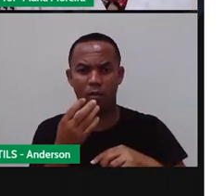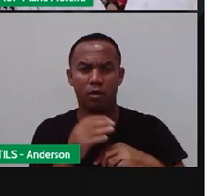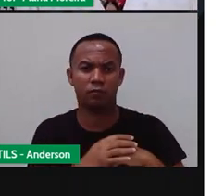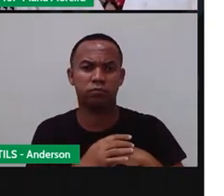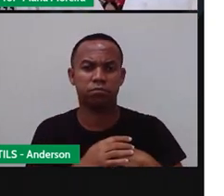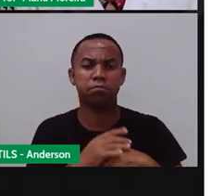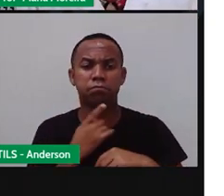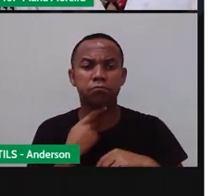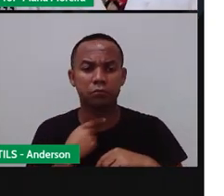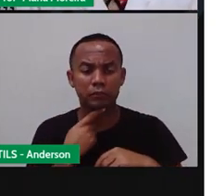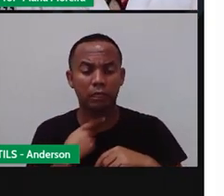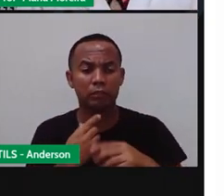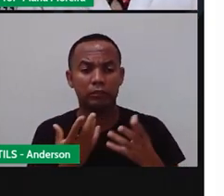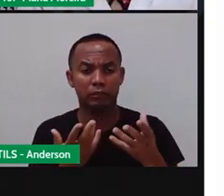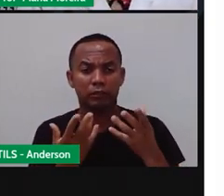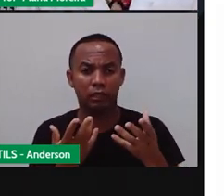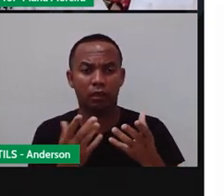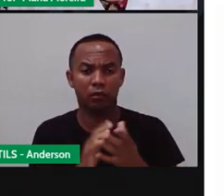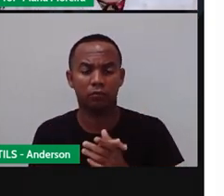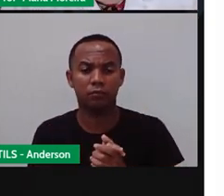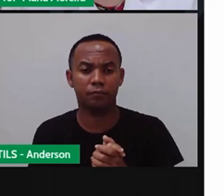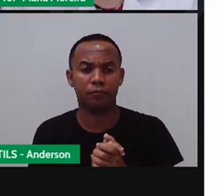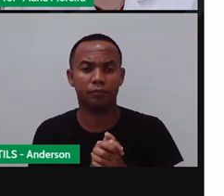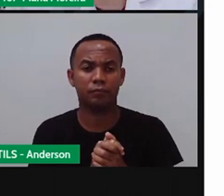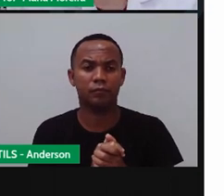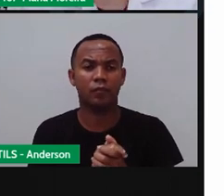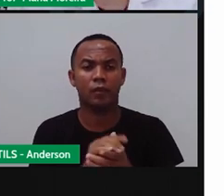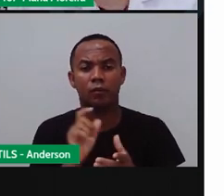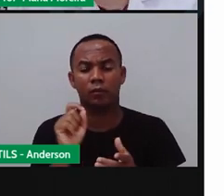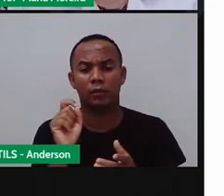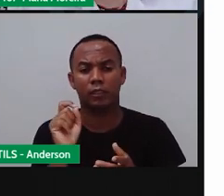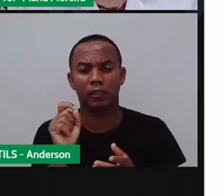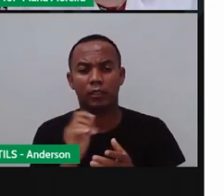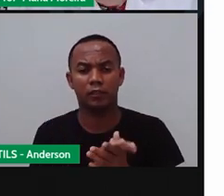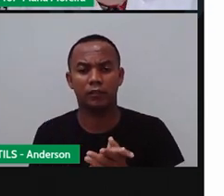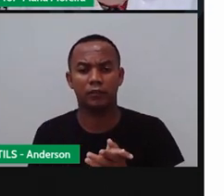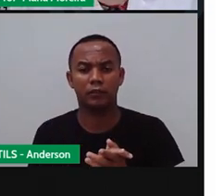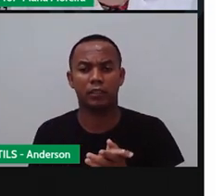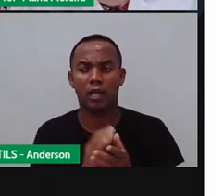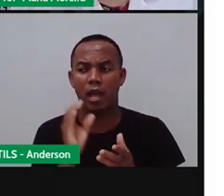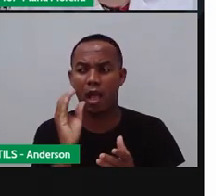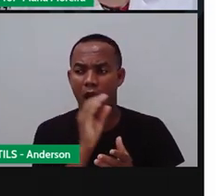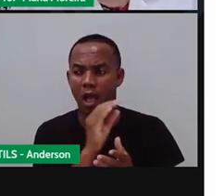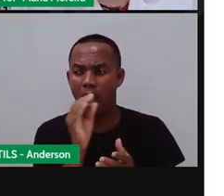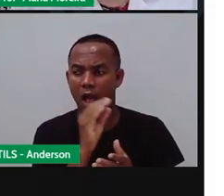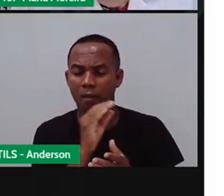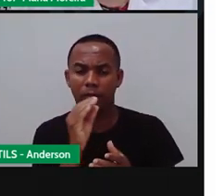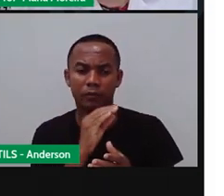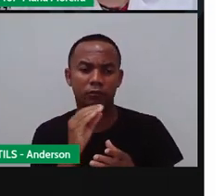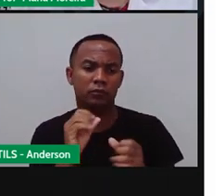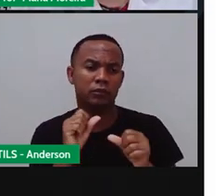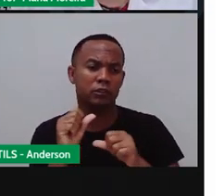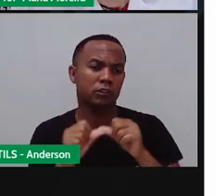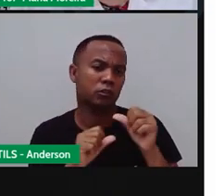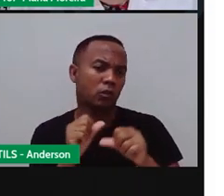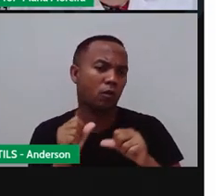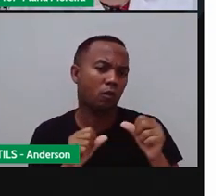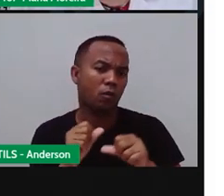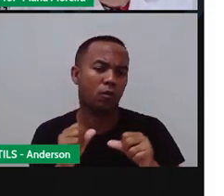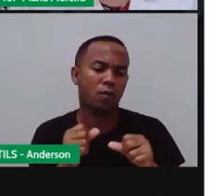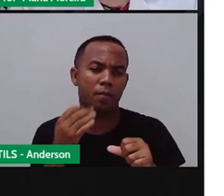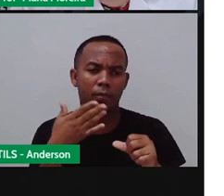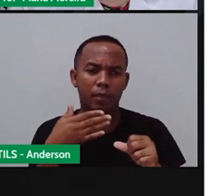genial, esse relógio pequenininho. E isso aí foi o quê? O acelerador para diversas invenções e melhorias.